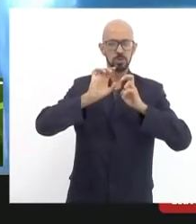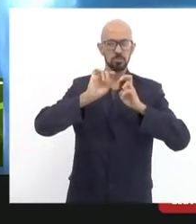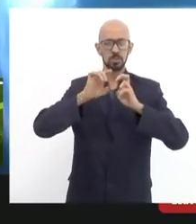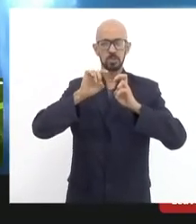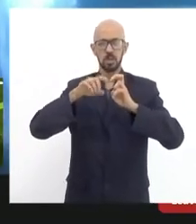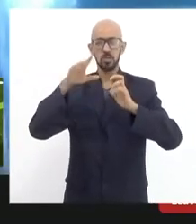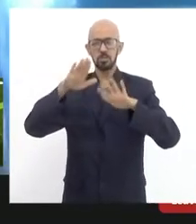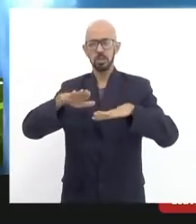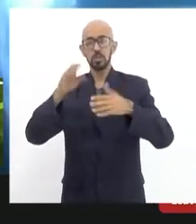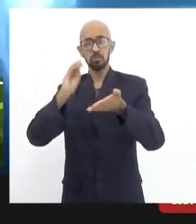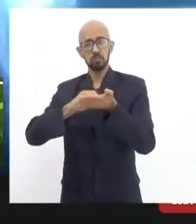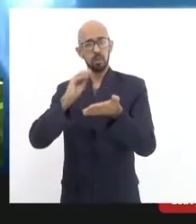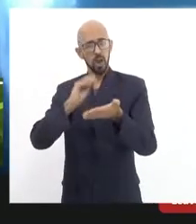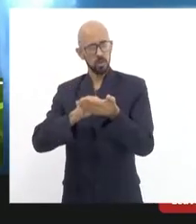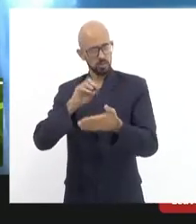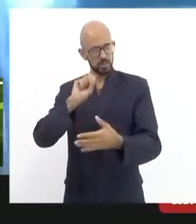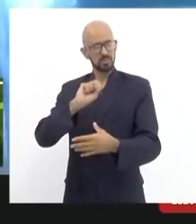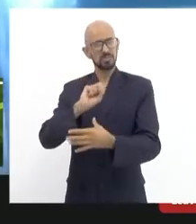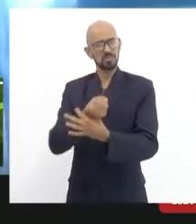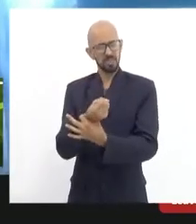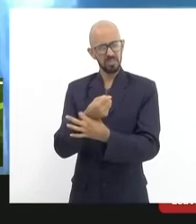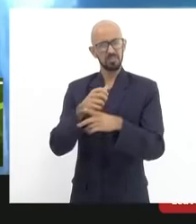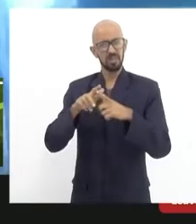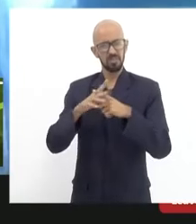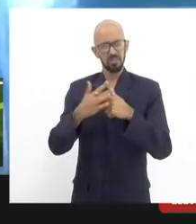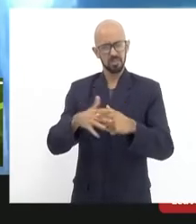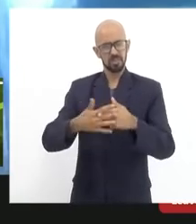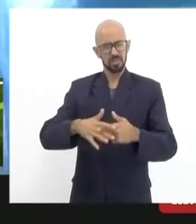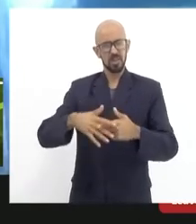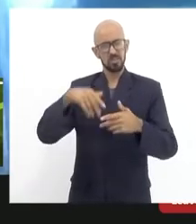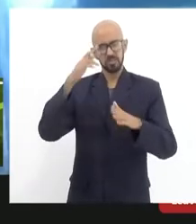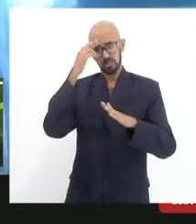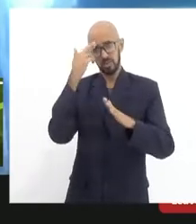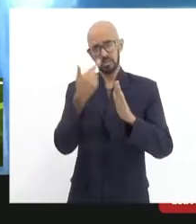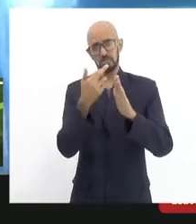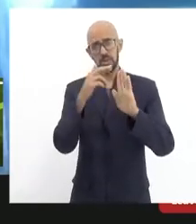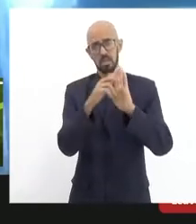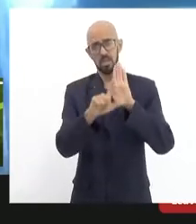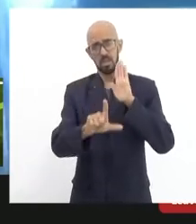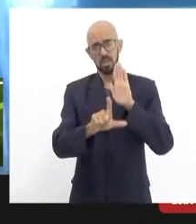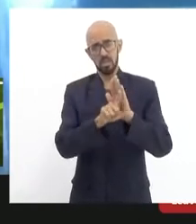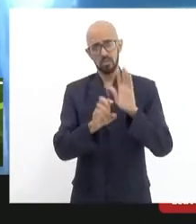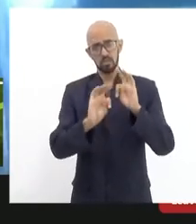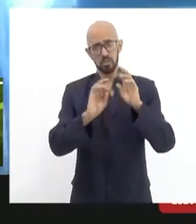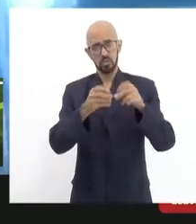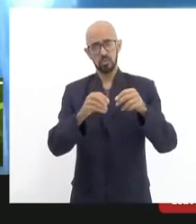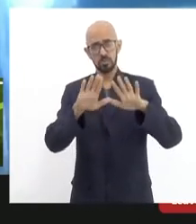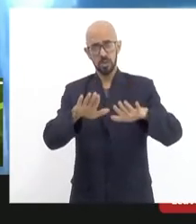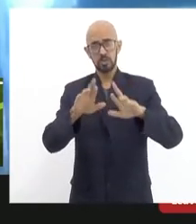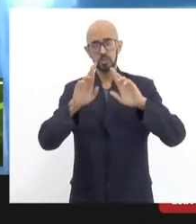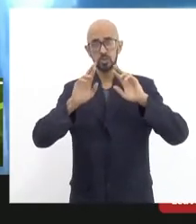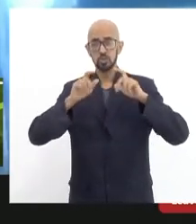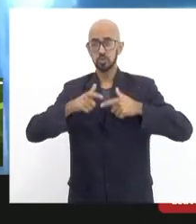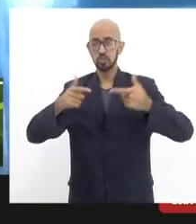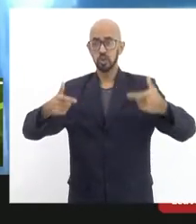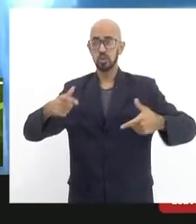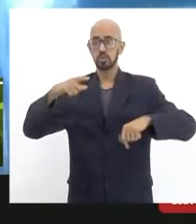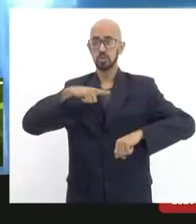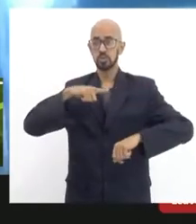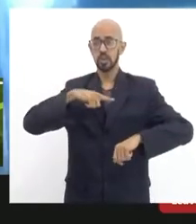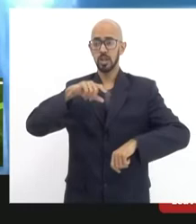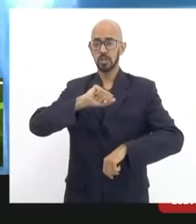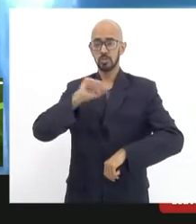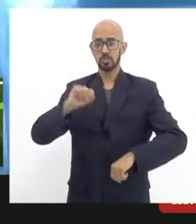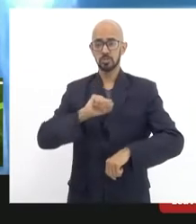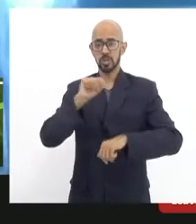falta segurança, falta manutenção, falta cumprir tudo. Então, fica... Ainda bem que tem associações ativas e